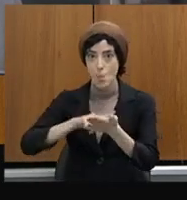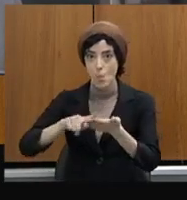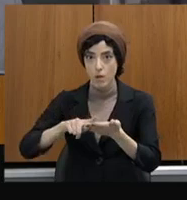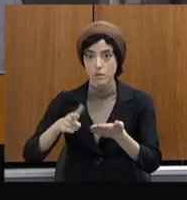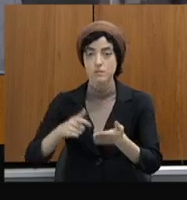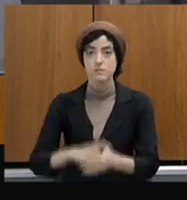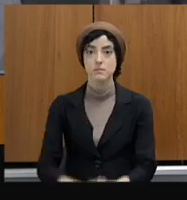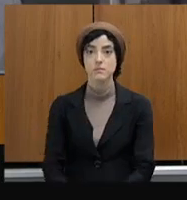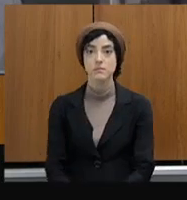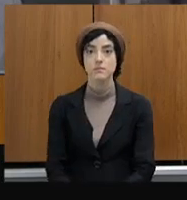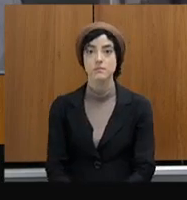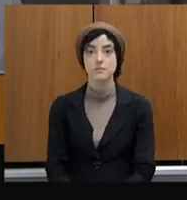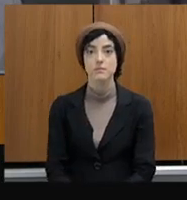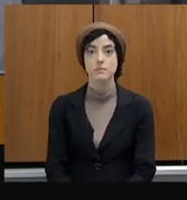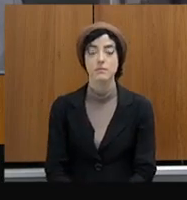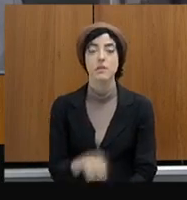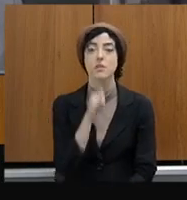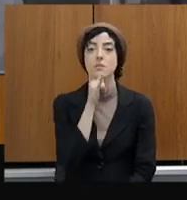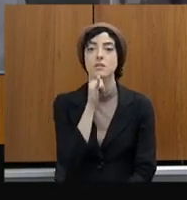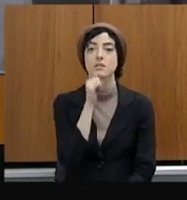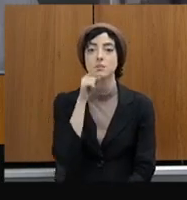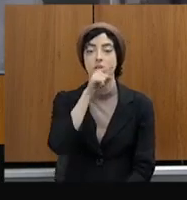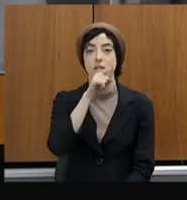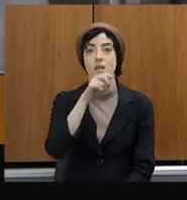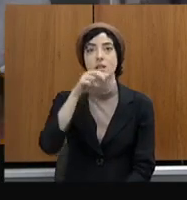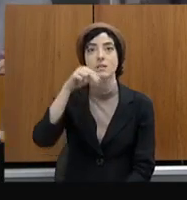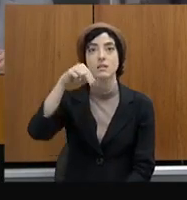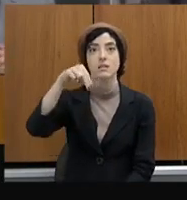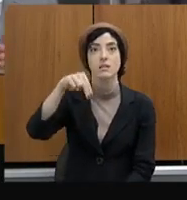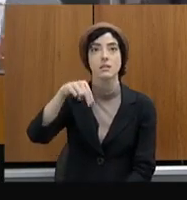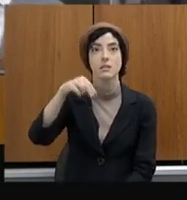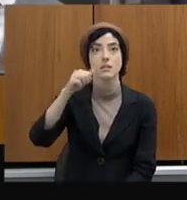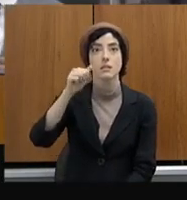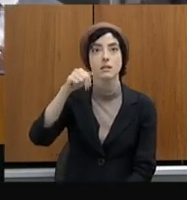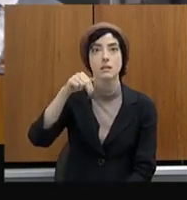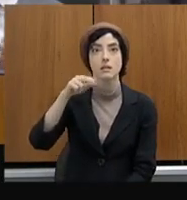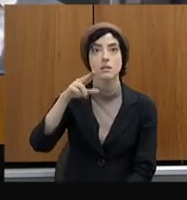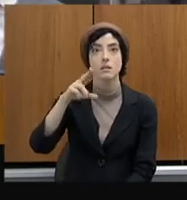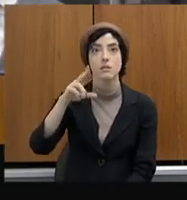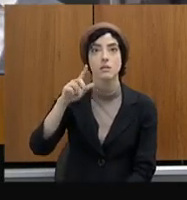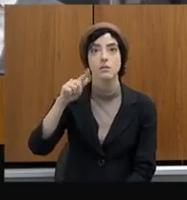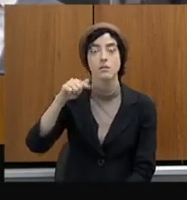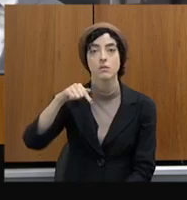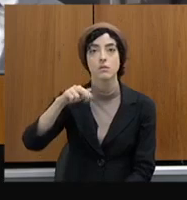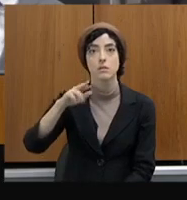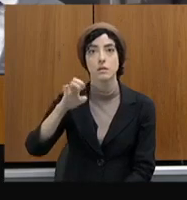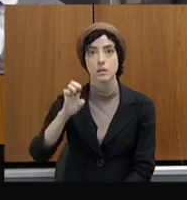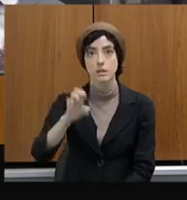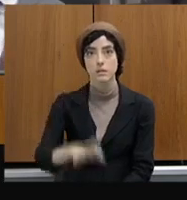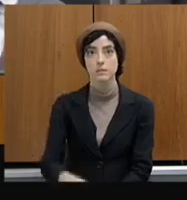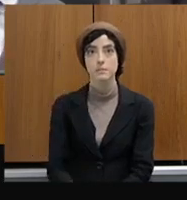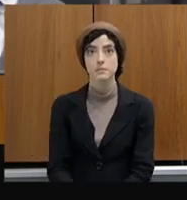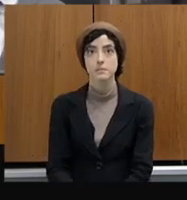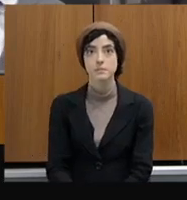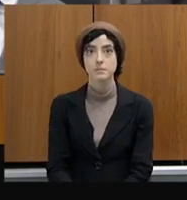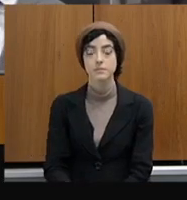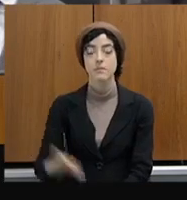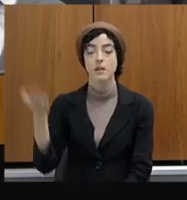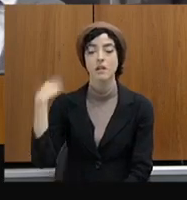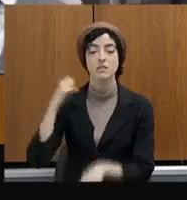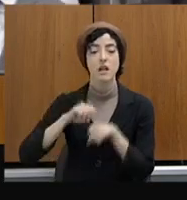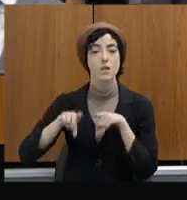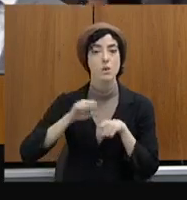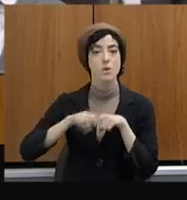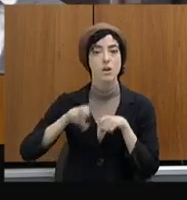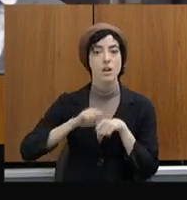está em Nanuki. Nanuki vinha pagando um aluguel de quase 16 mil reais, 15, 16